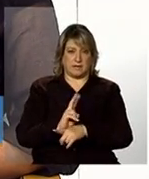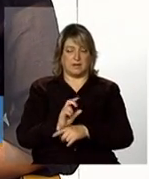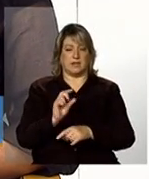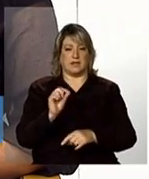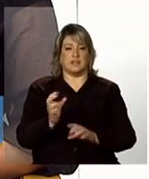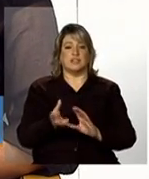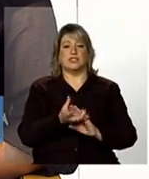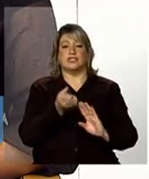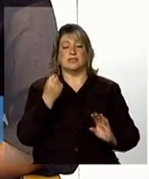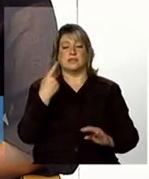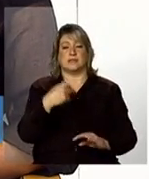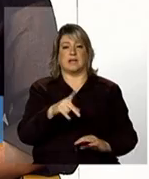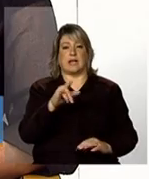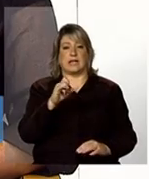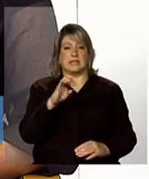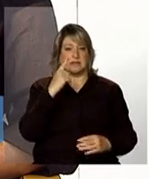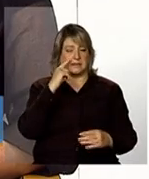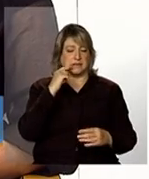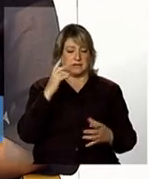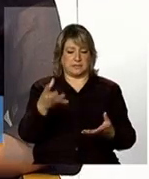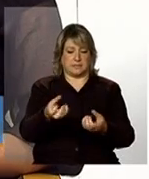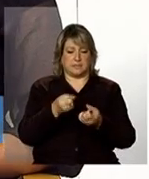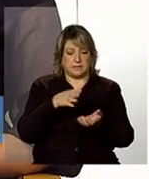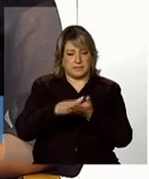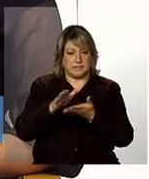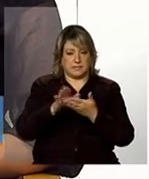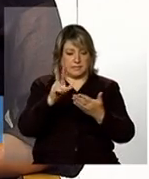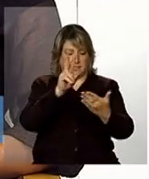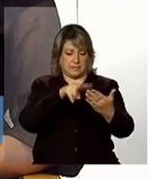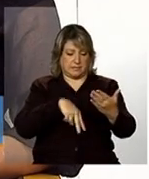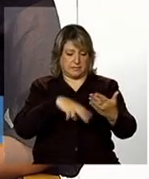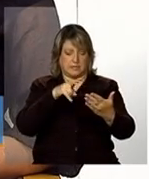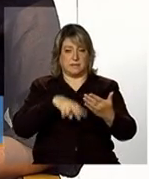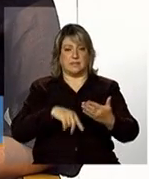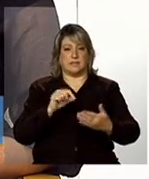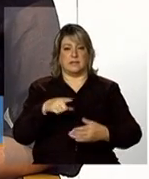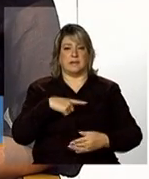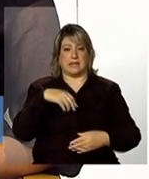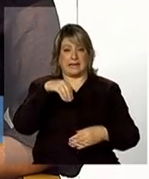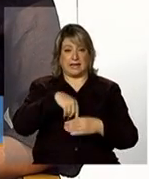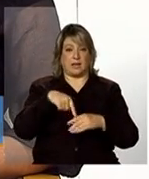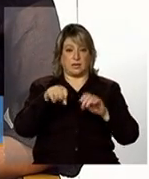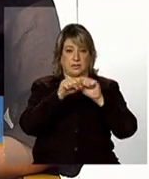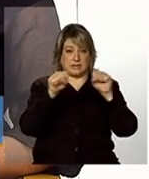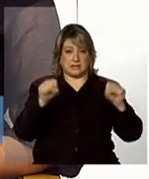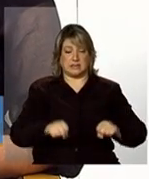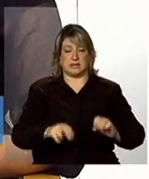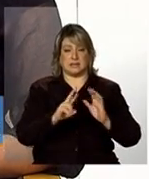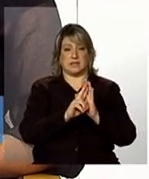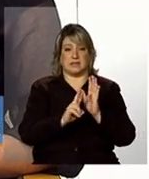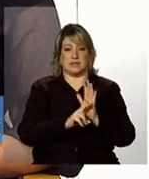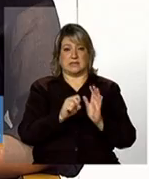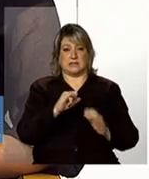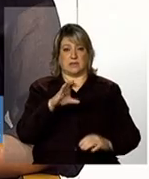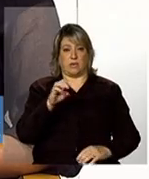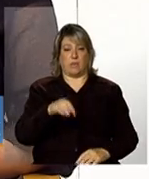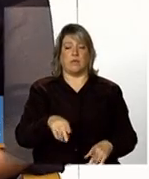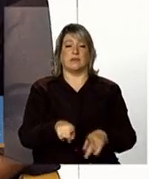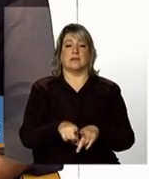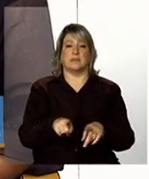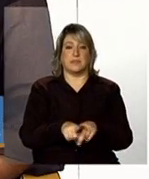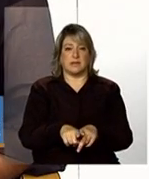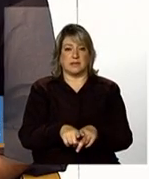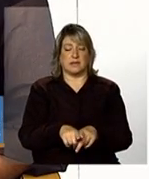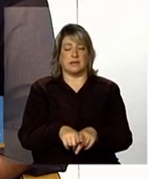serão disponibilizadas pelo ministério dentro do sistema de condicionalidades do SICOM e também dentro